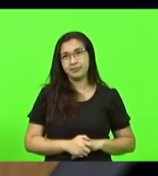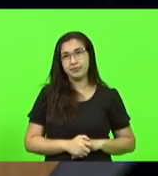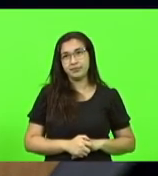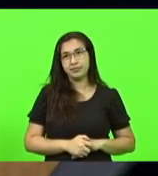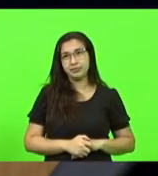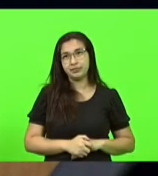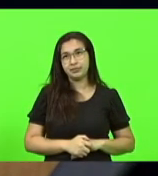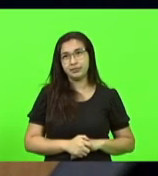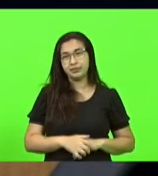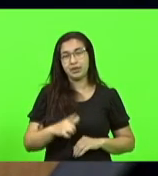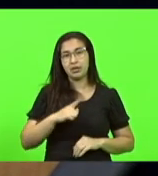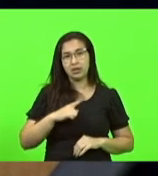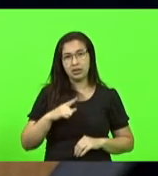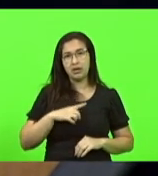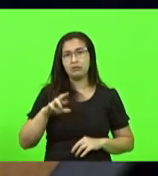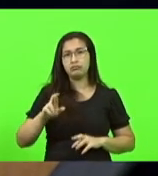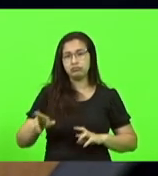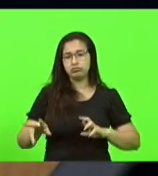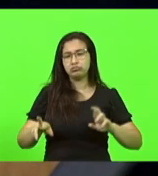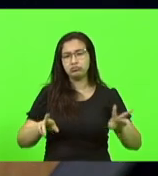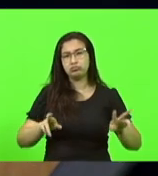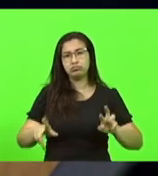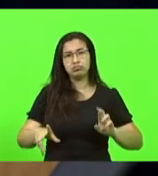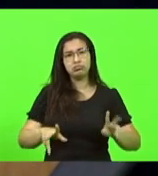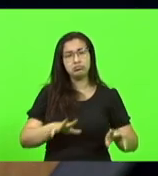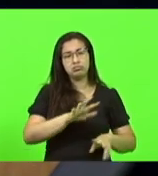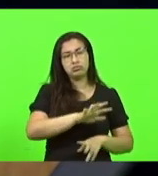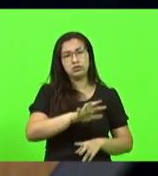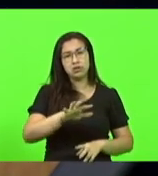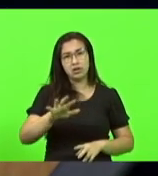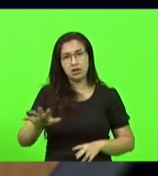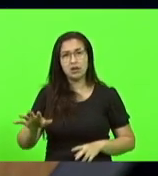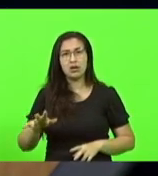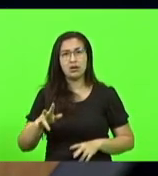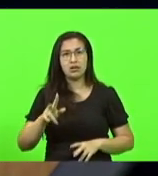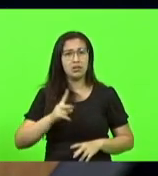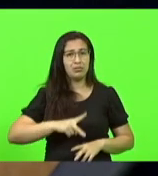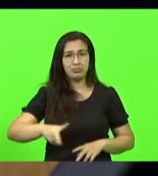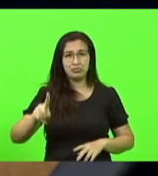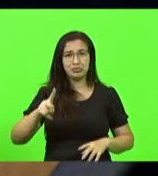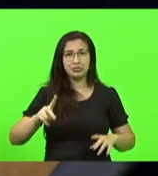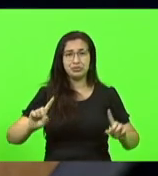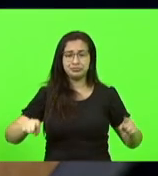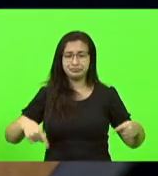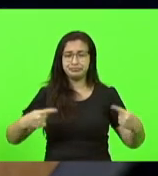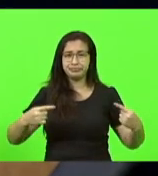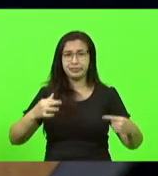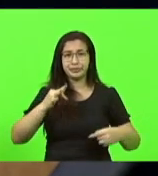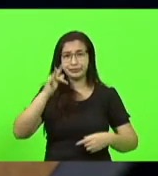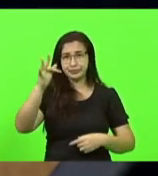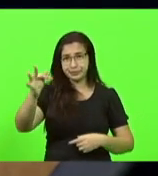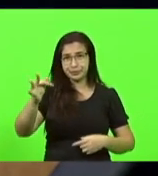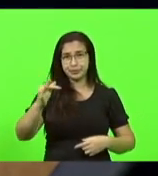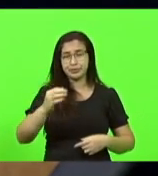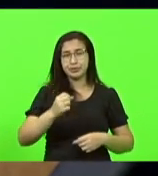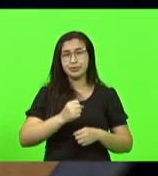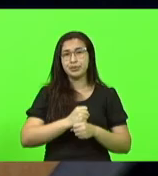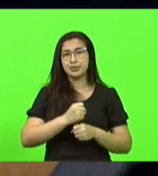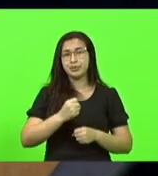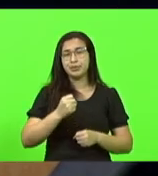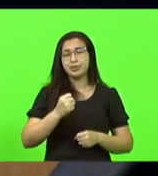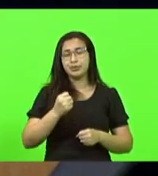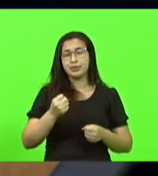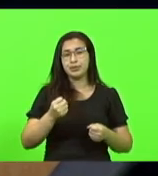uma a uma das áreas dos desafios que estão aí pela frente para esse restante de ano